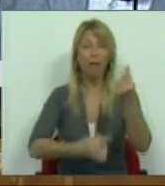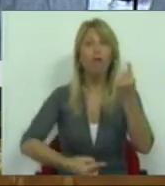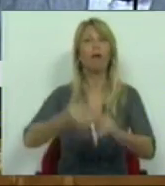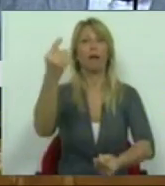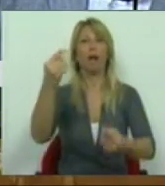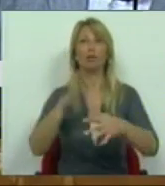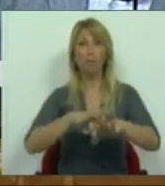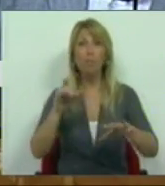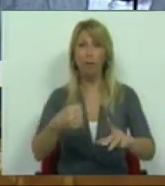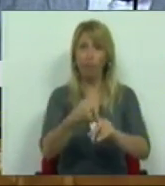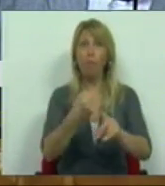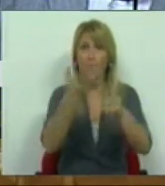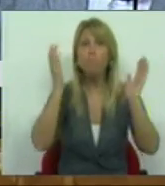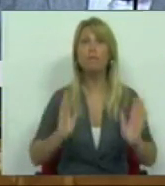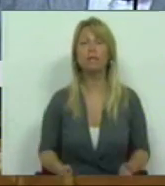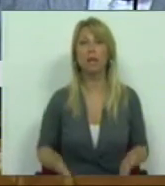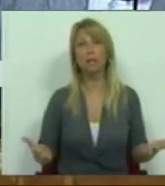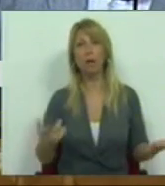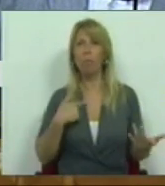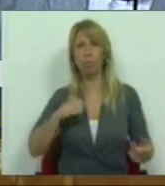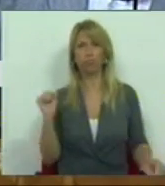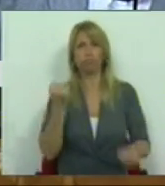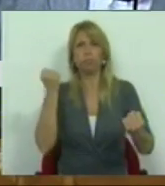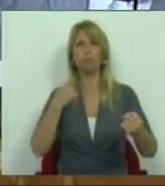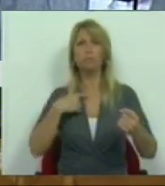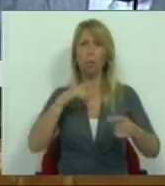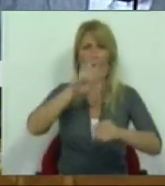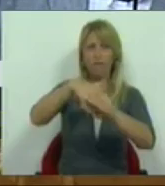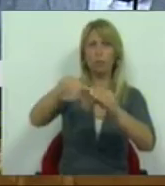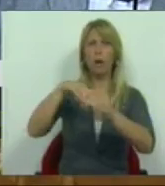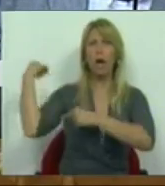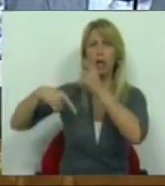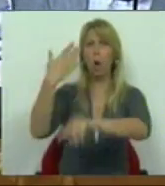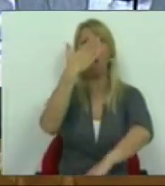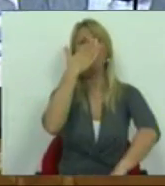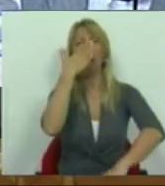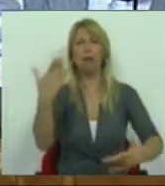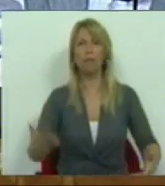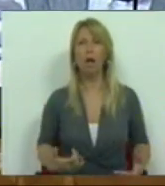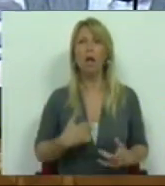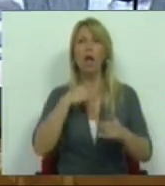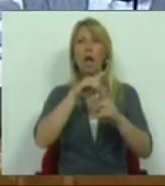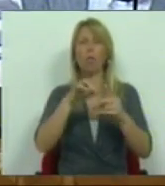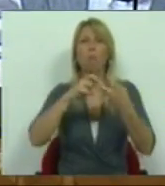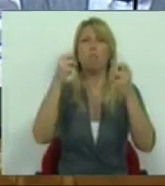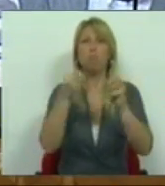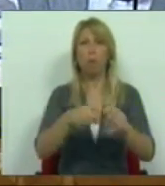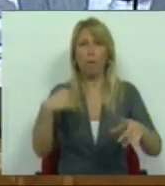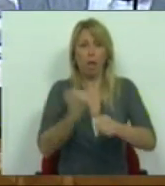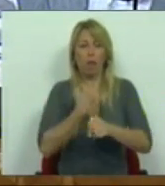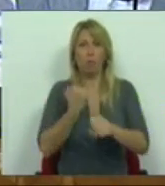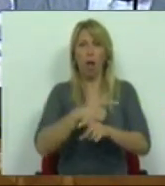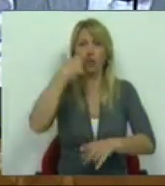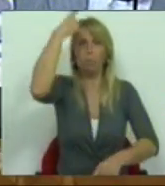a ser uma geração parva, vivendo dramas laborais, pessoais e sociais que